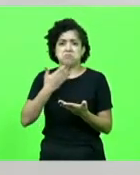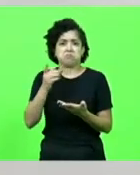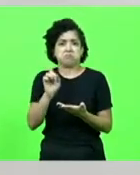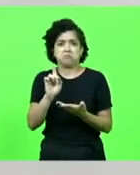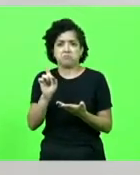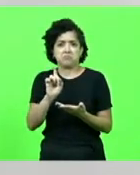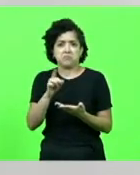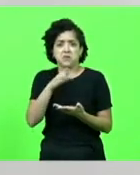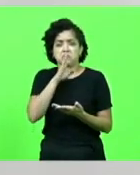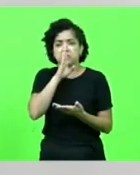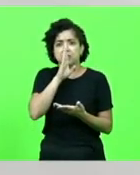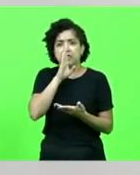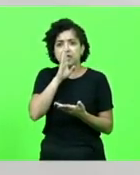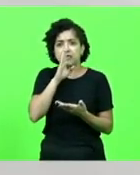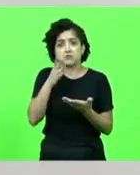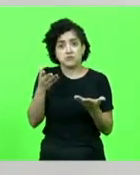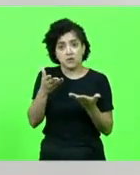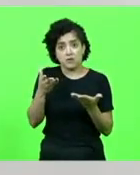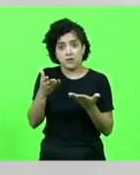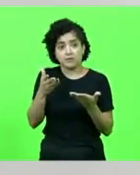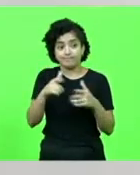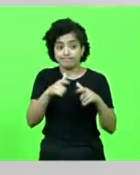silêncio da maioria.